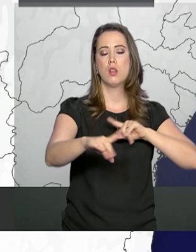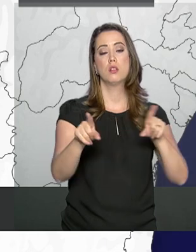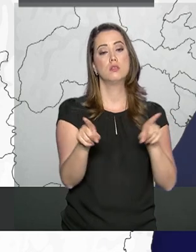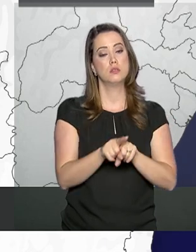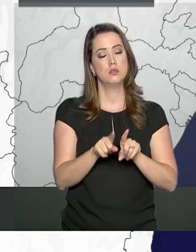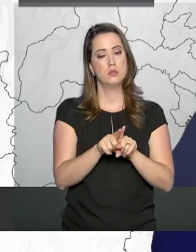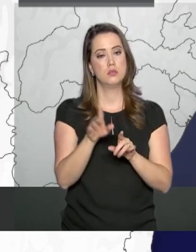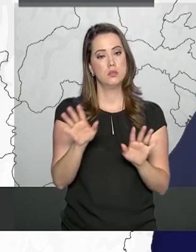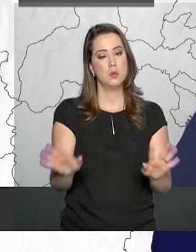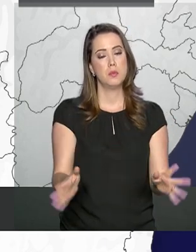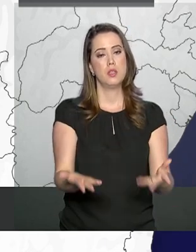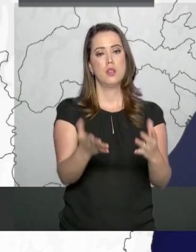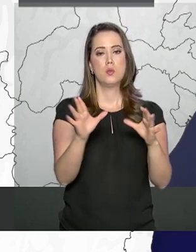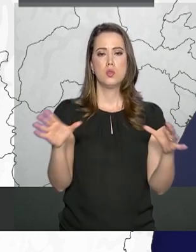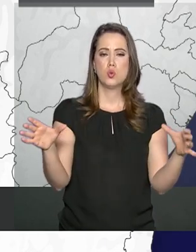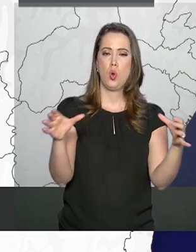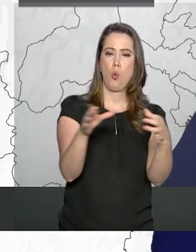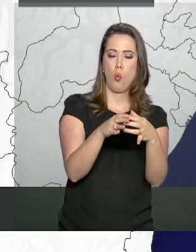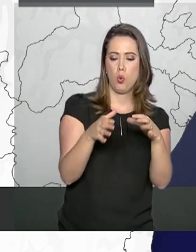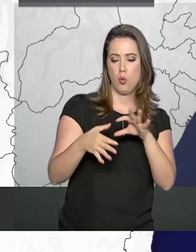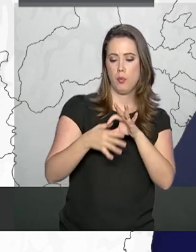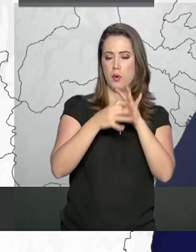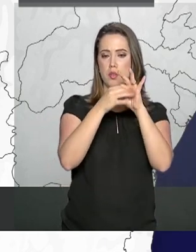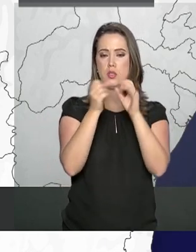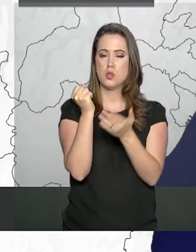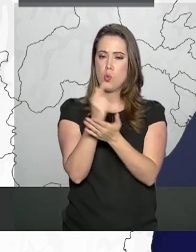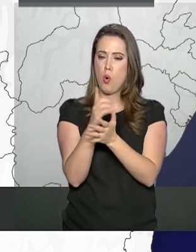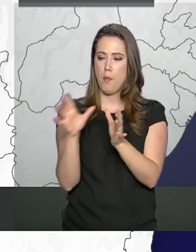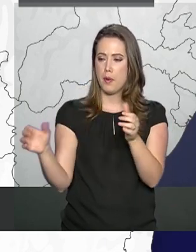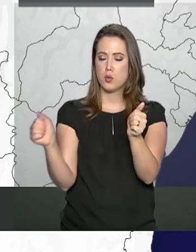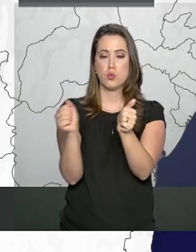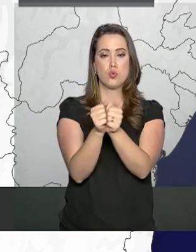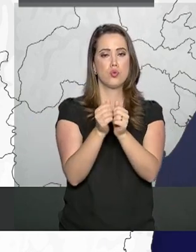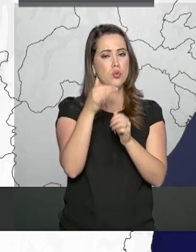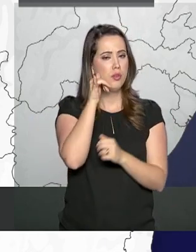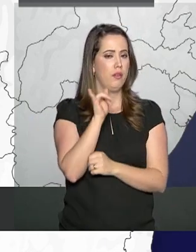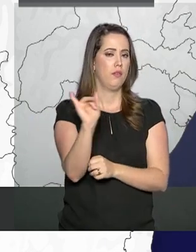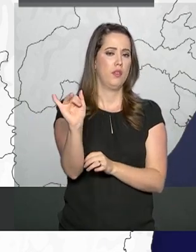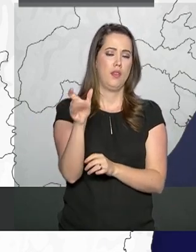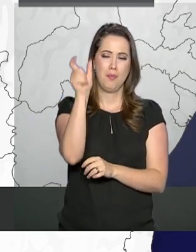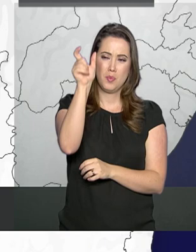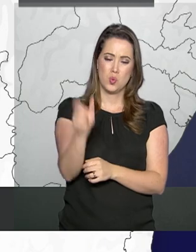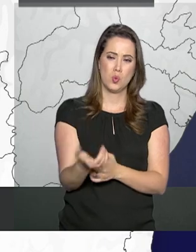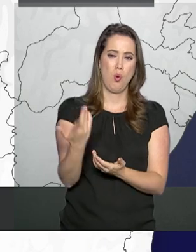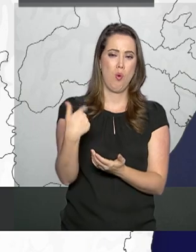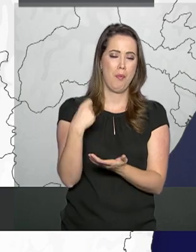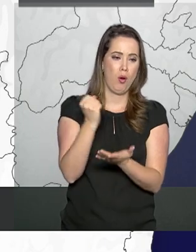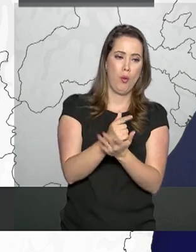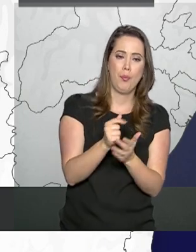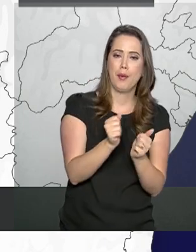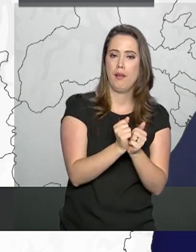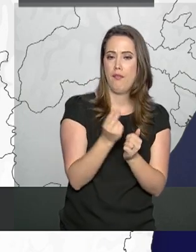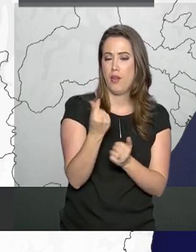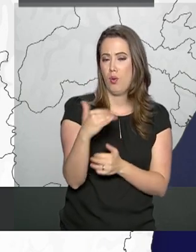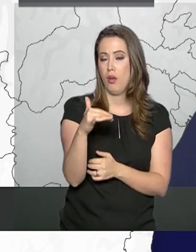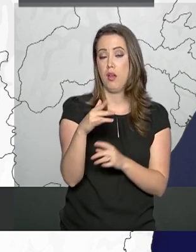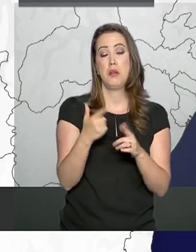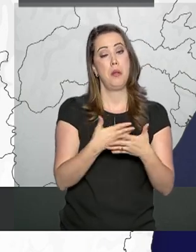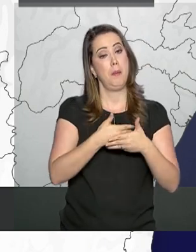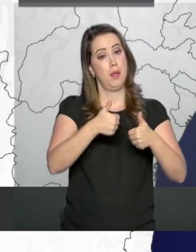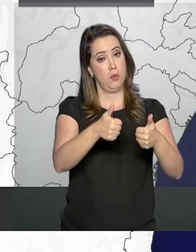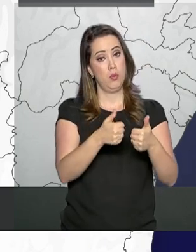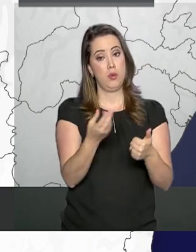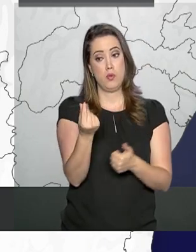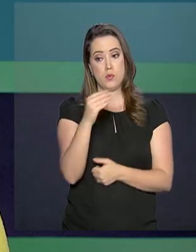também o incentivo a cooperativas, as compras coletivas, a eliminação de intermediários, tudo aquilo que possa, no final das contas, aumentar a